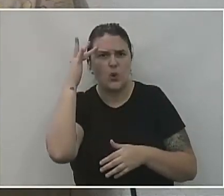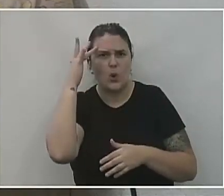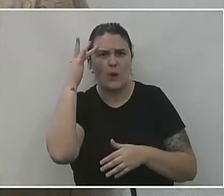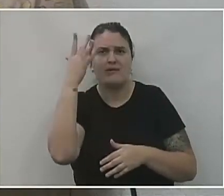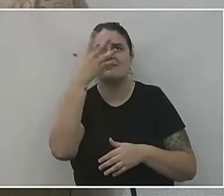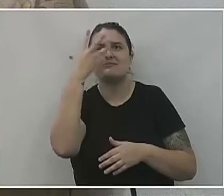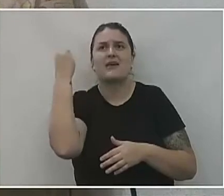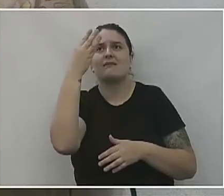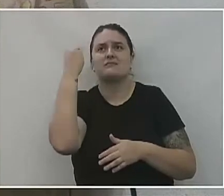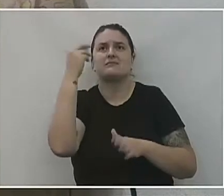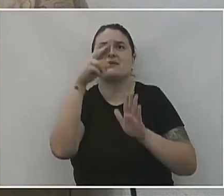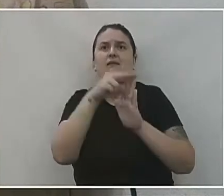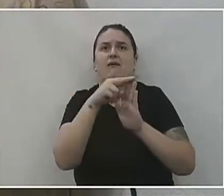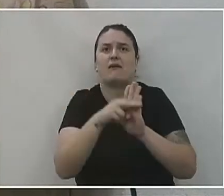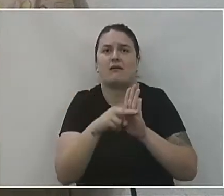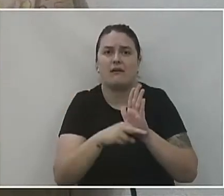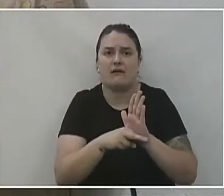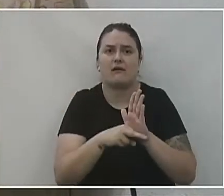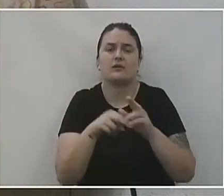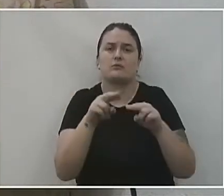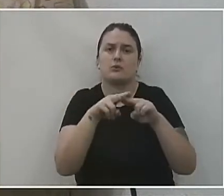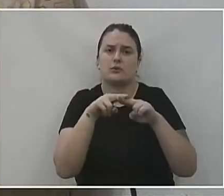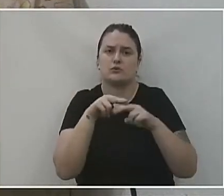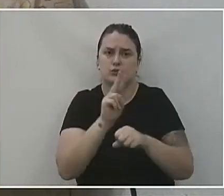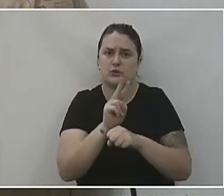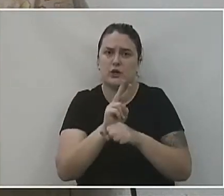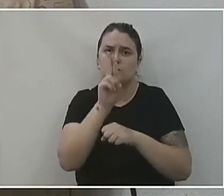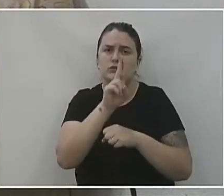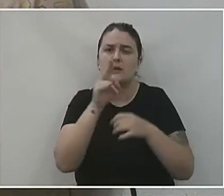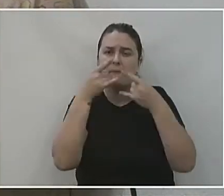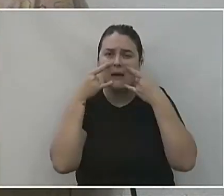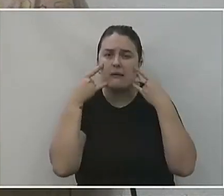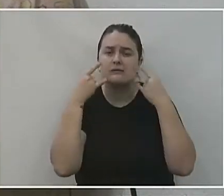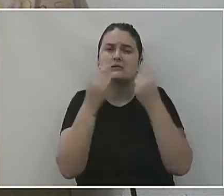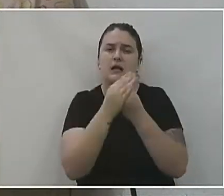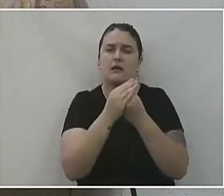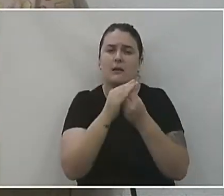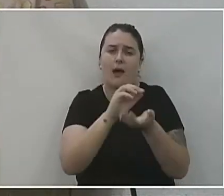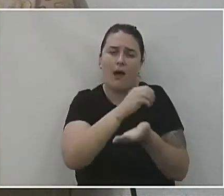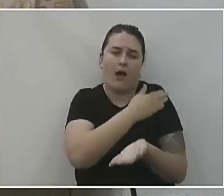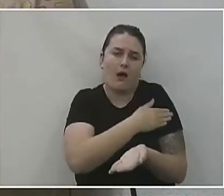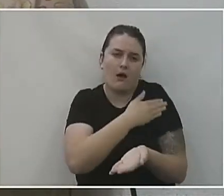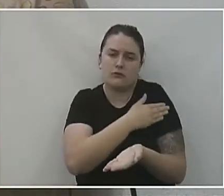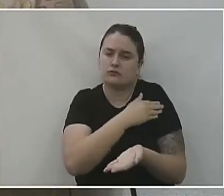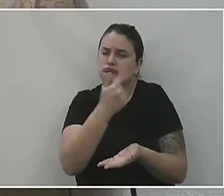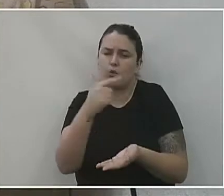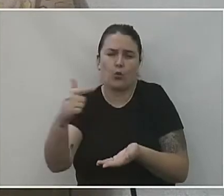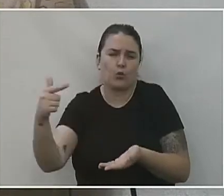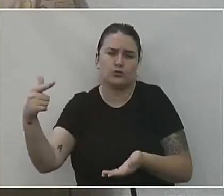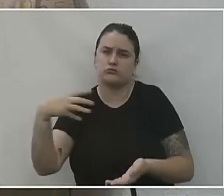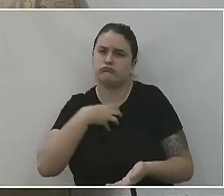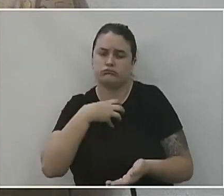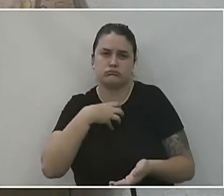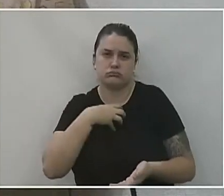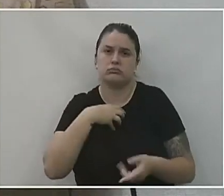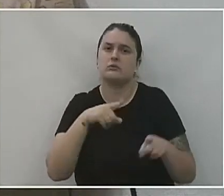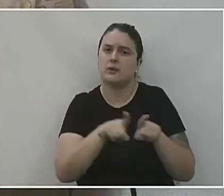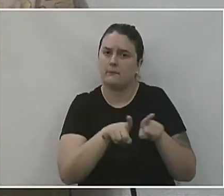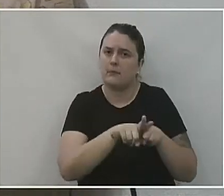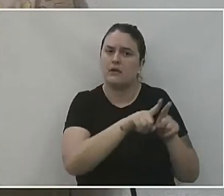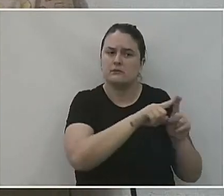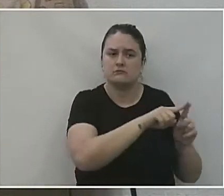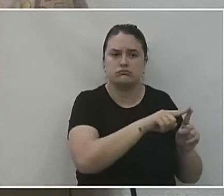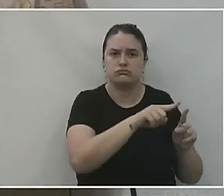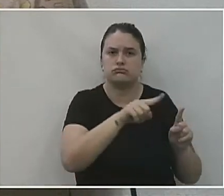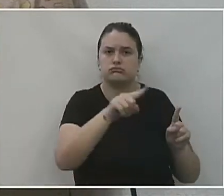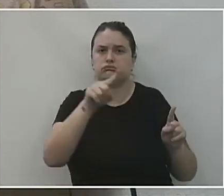respeitando as questões, as restrições sanitárias, várias outras situações aí que aconteceram que levaram a